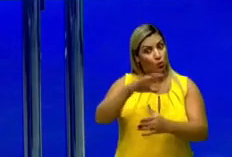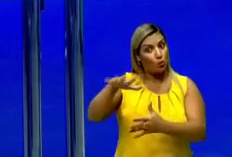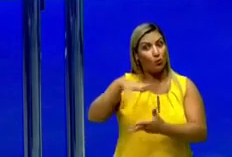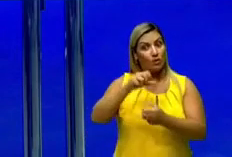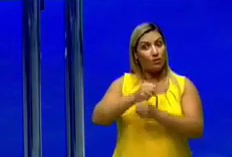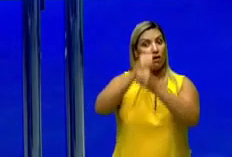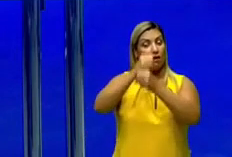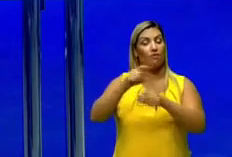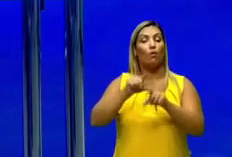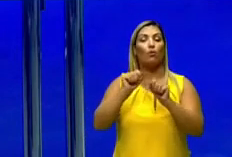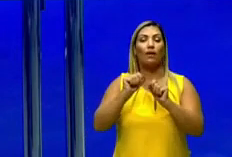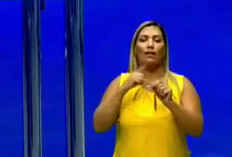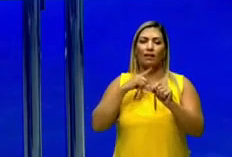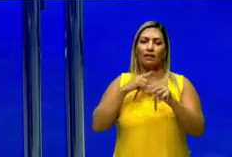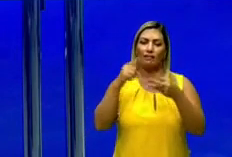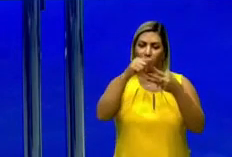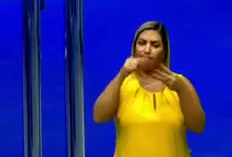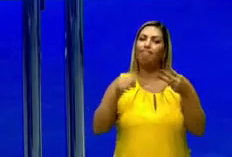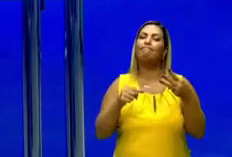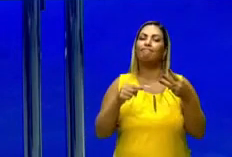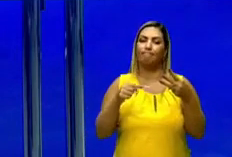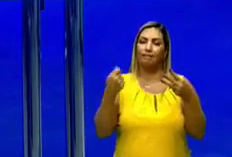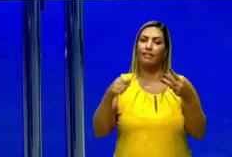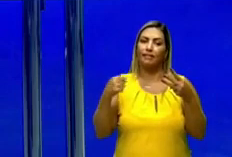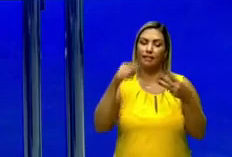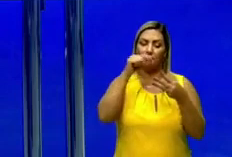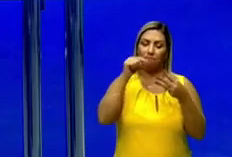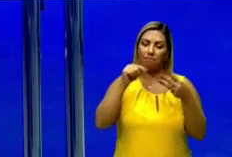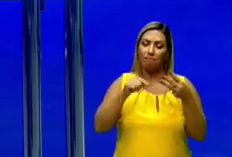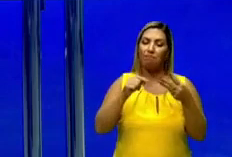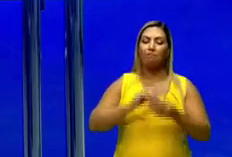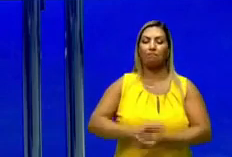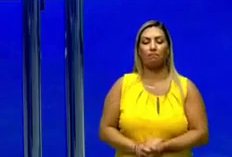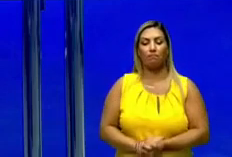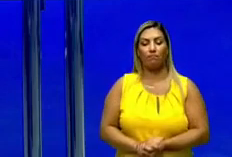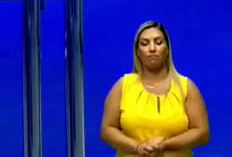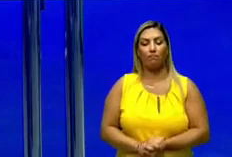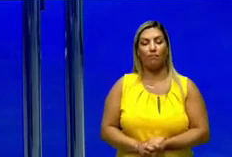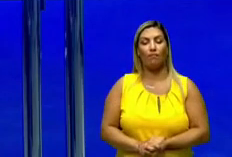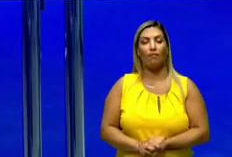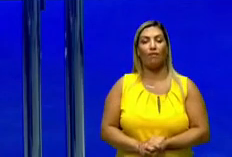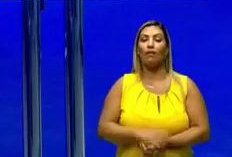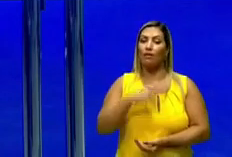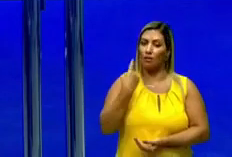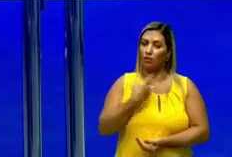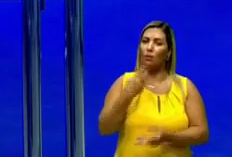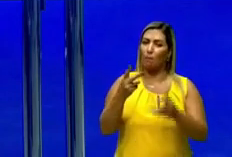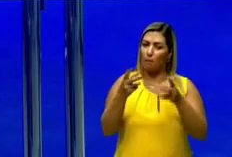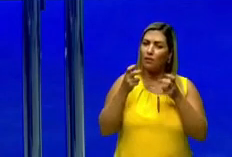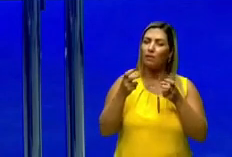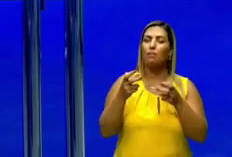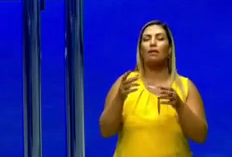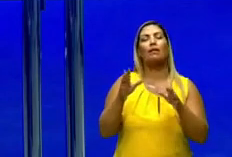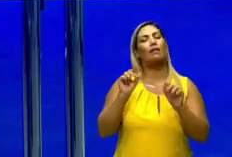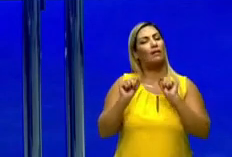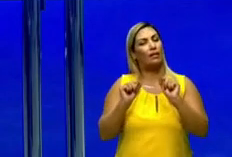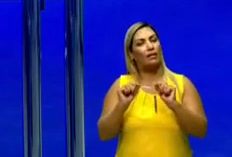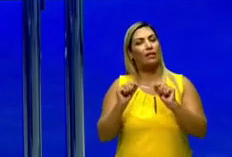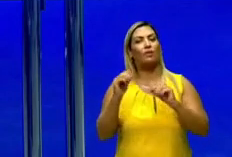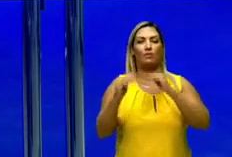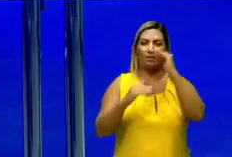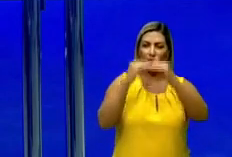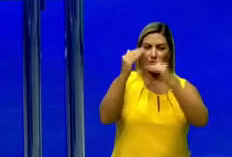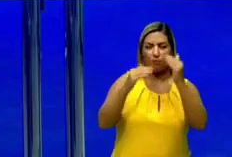tripé, tem que abranger esses três pontos. Vamos lá, sobre esses pontos, a gente vai ver que muitas vezes o